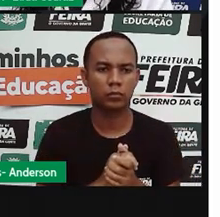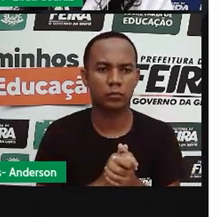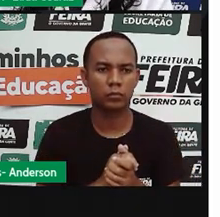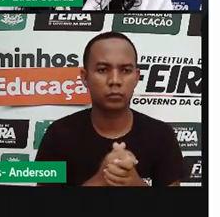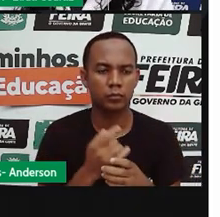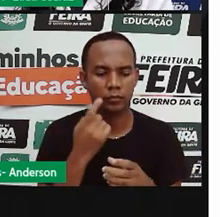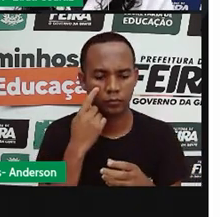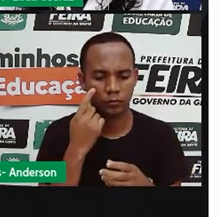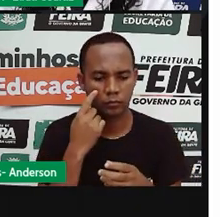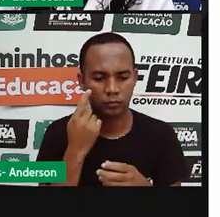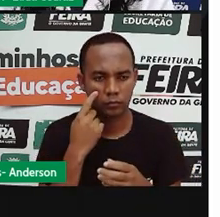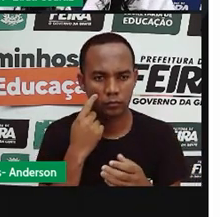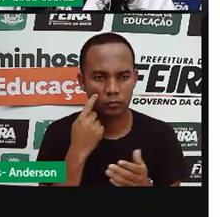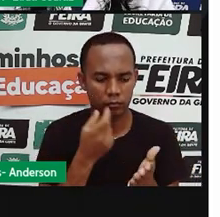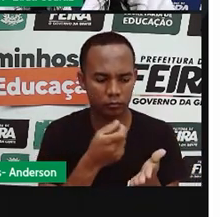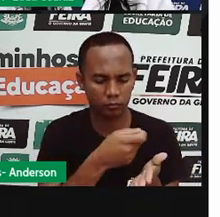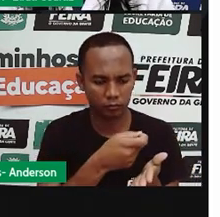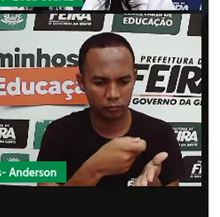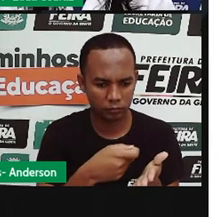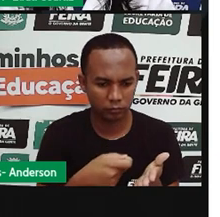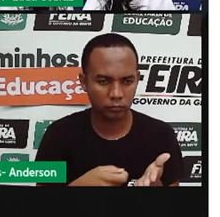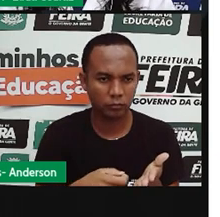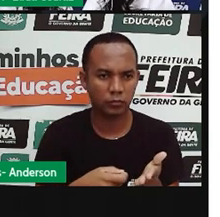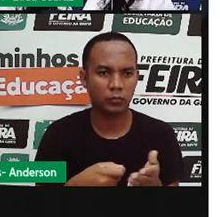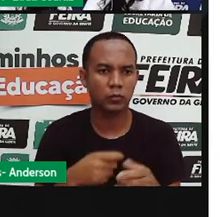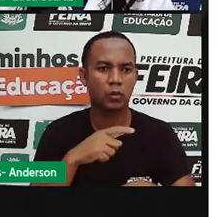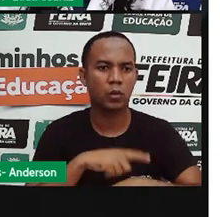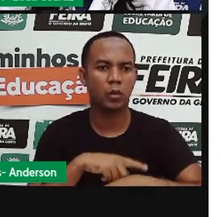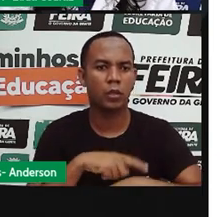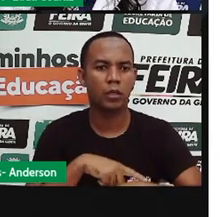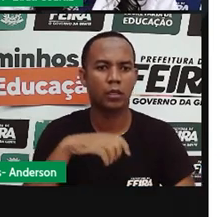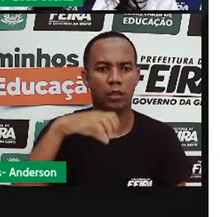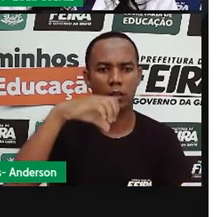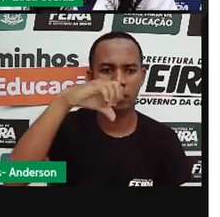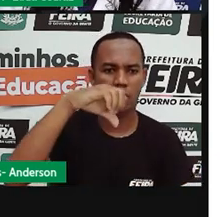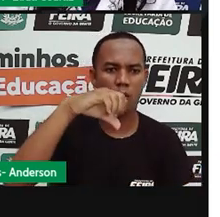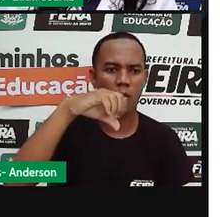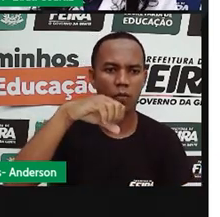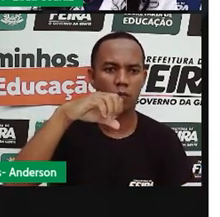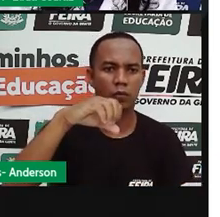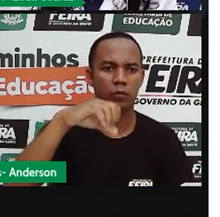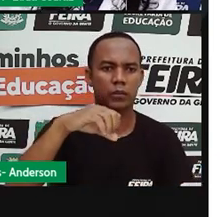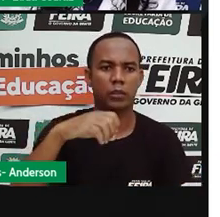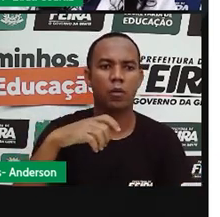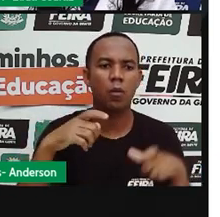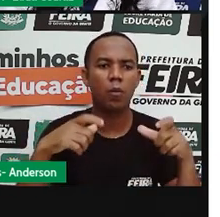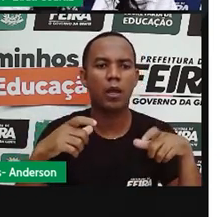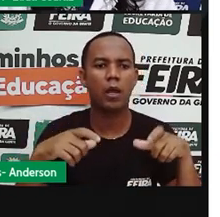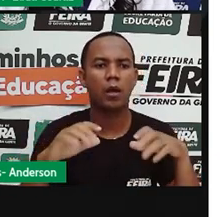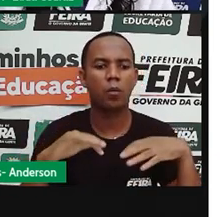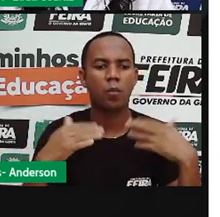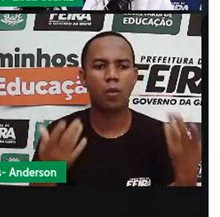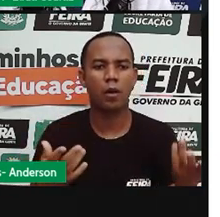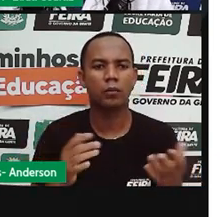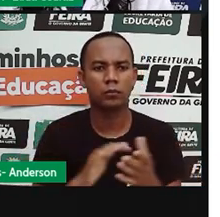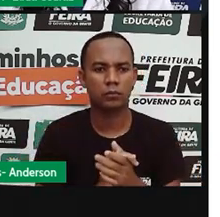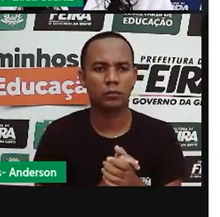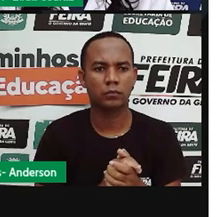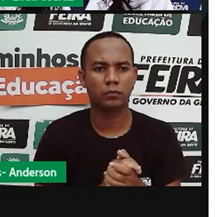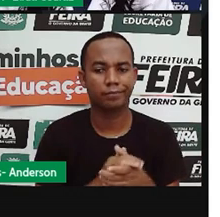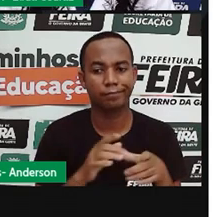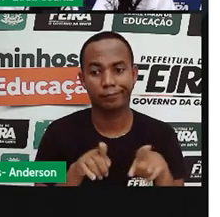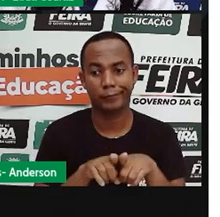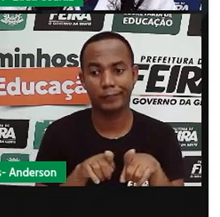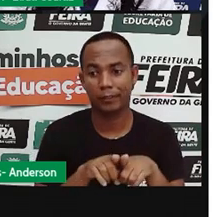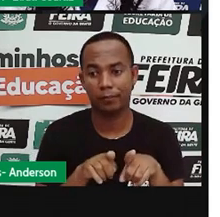bloquinho lá, na sua folhinha e anota. Nove horas. Aí você coloca o lado direito, o lado esquerdo,